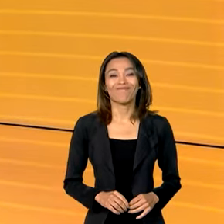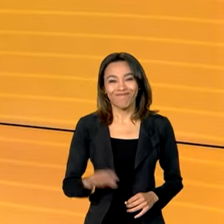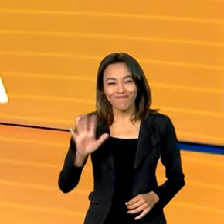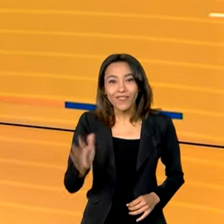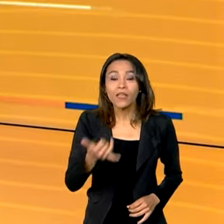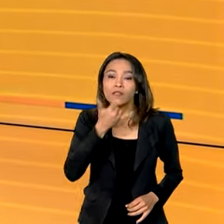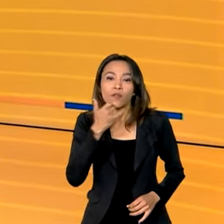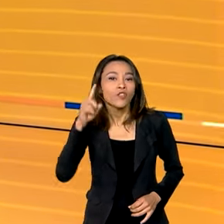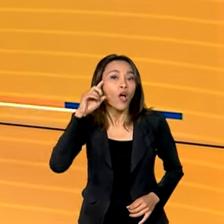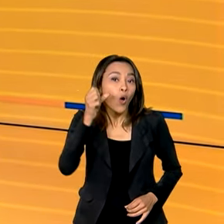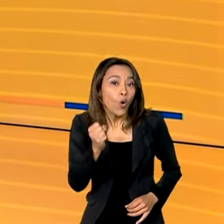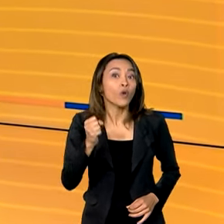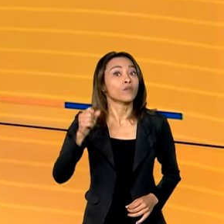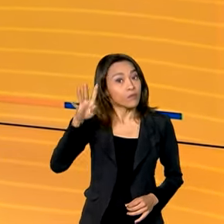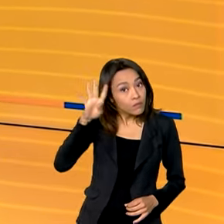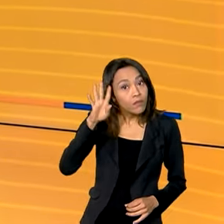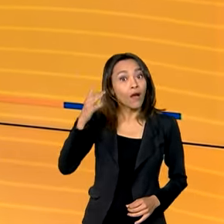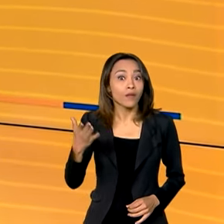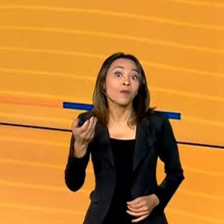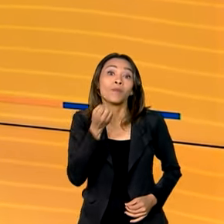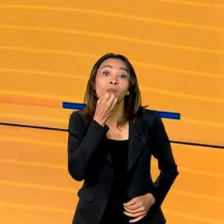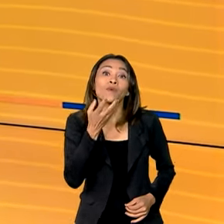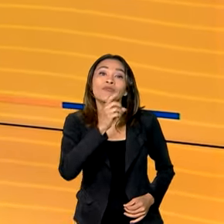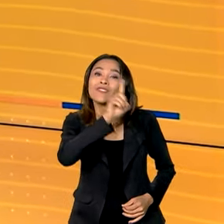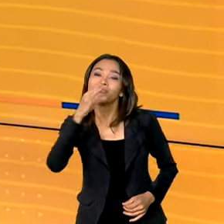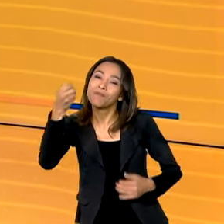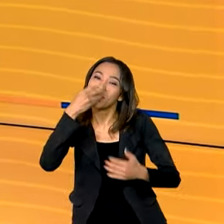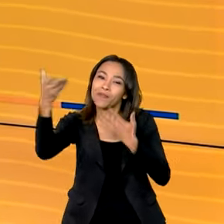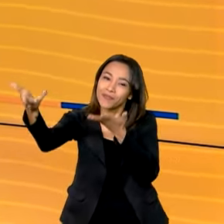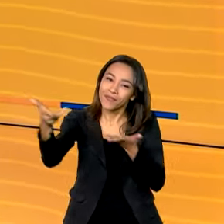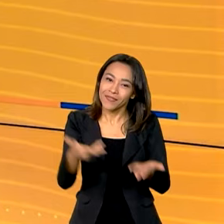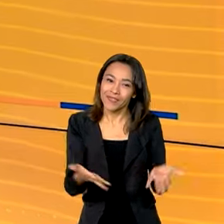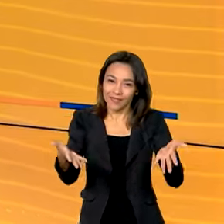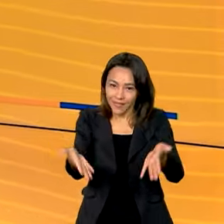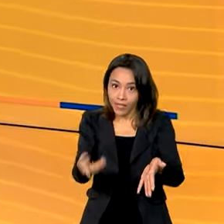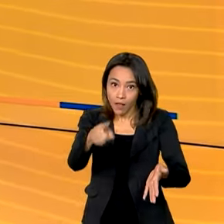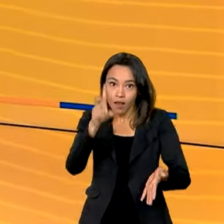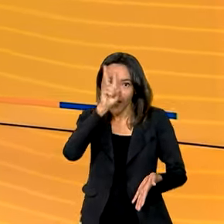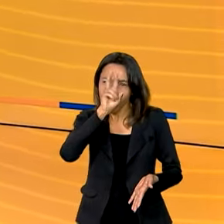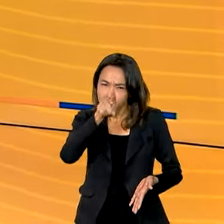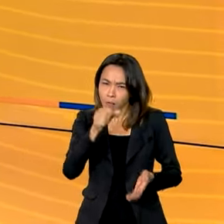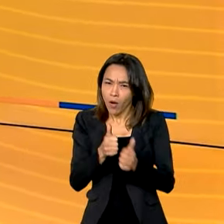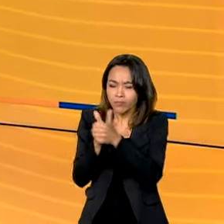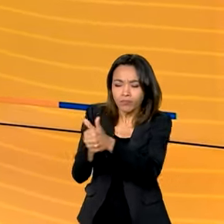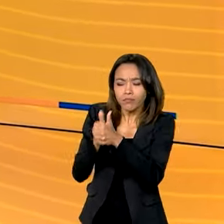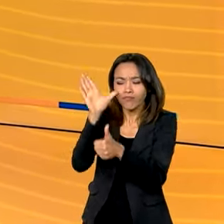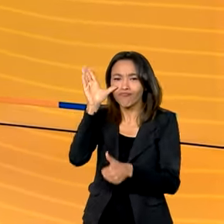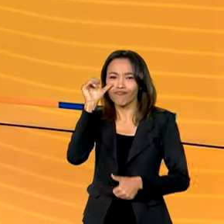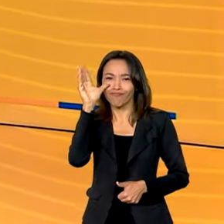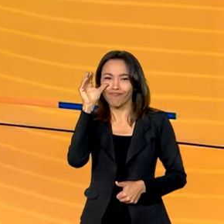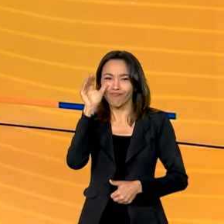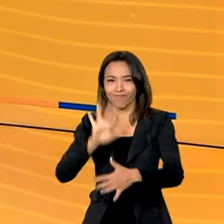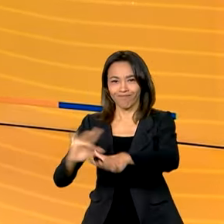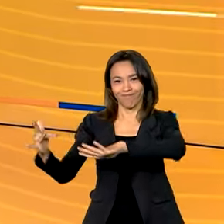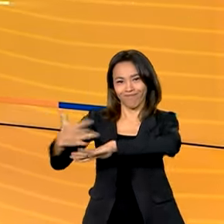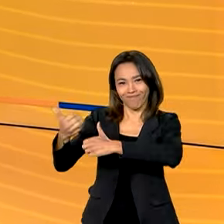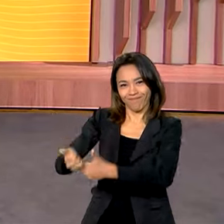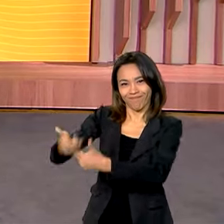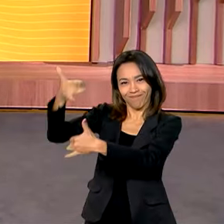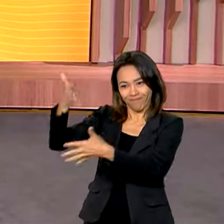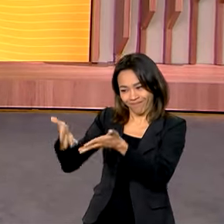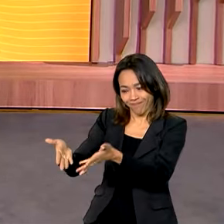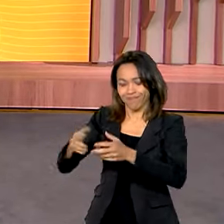Olá, muito bom dia. Seja bem-vindo ao canal GOV. Lembrando que você pode nos acompanhar também ao vivo pelas redes sociais.